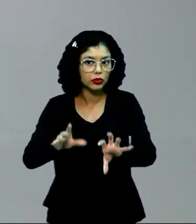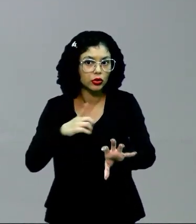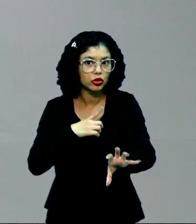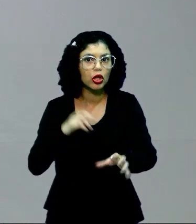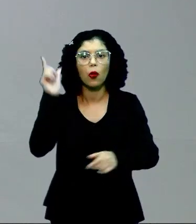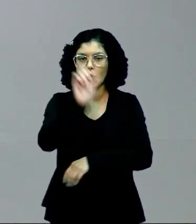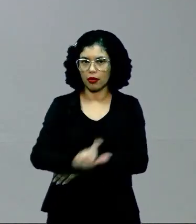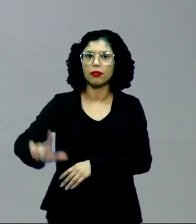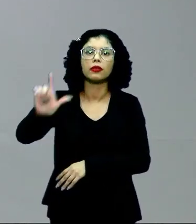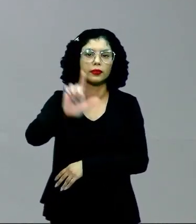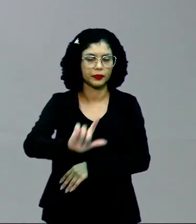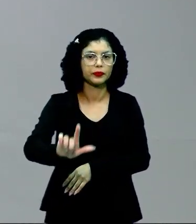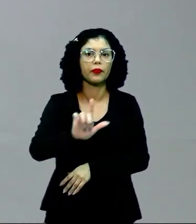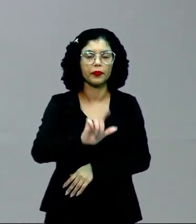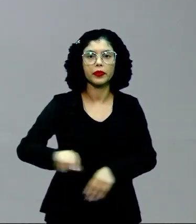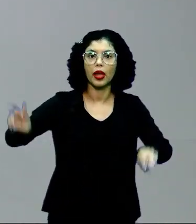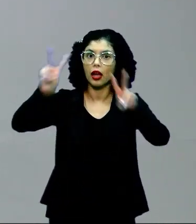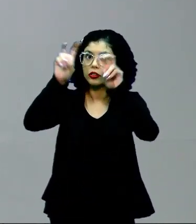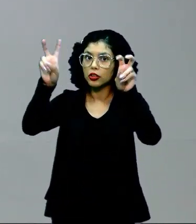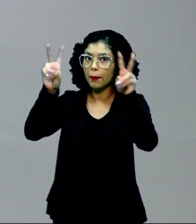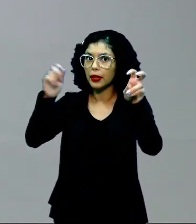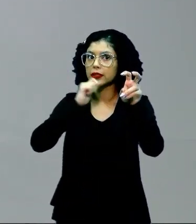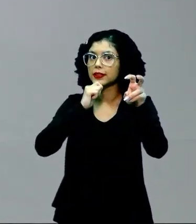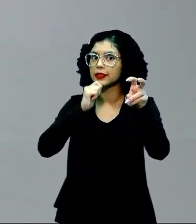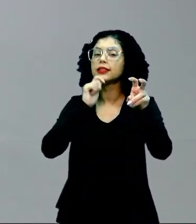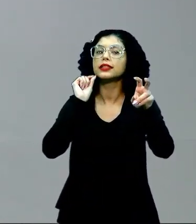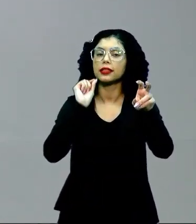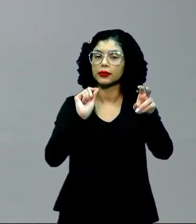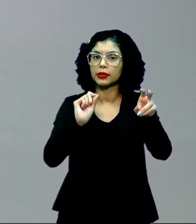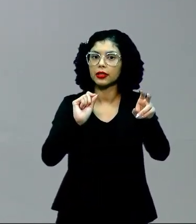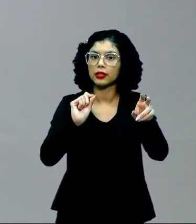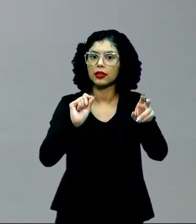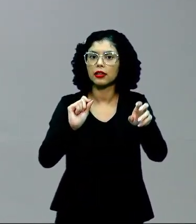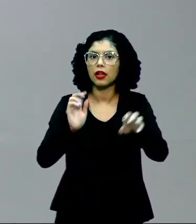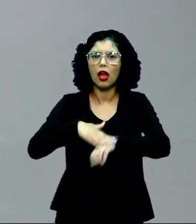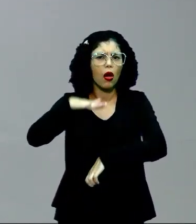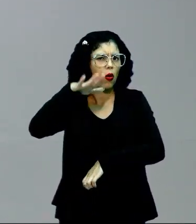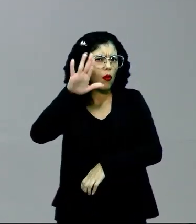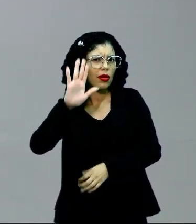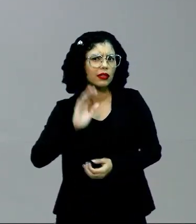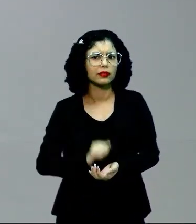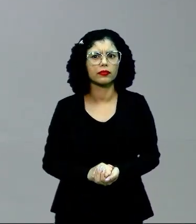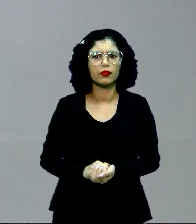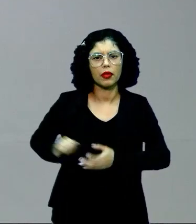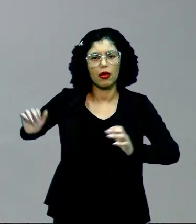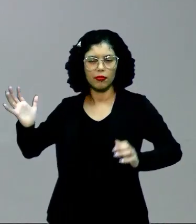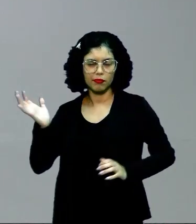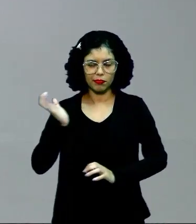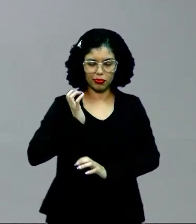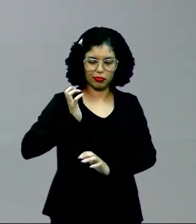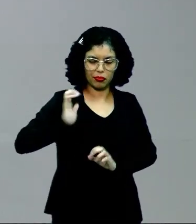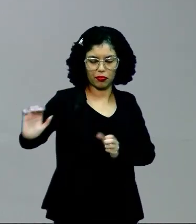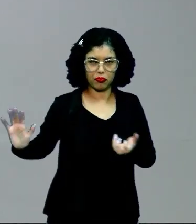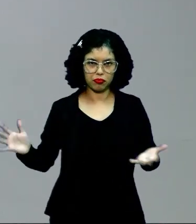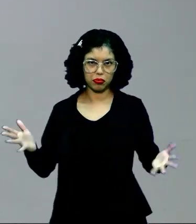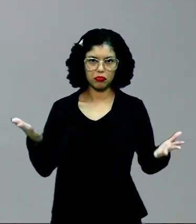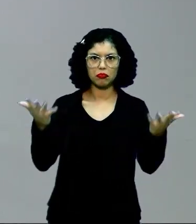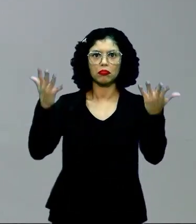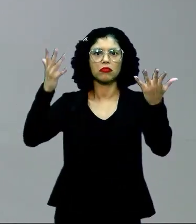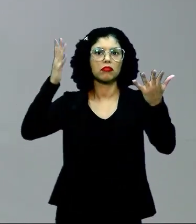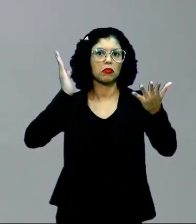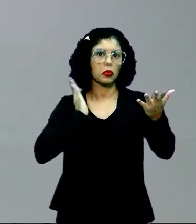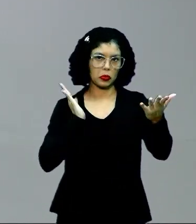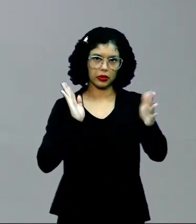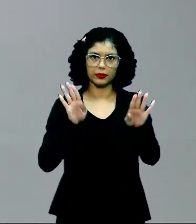tinha uma literatura que as temáticas eram temáticas quase que sempre de uma elite. Você pega lá no romantismo,